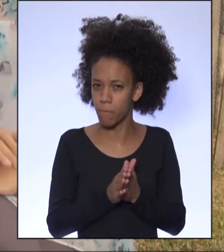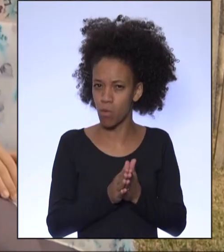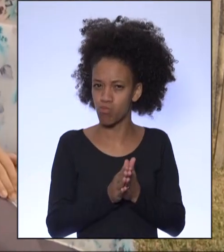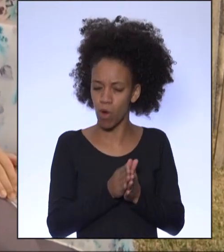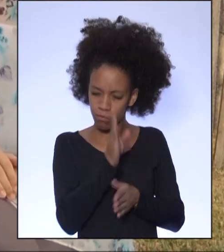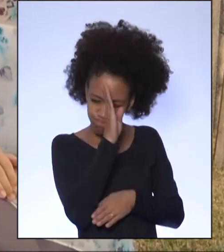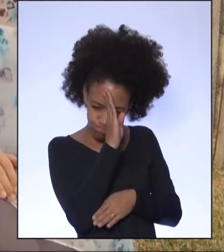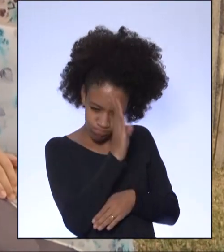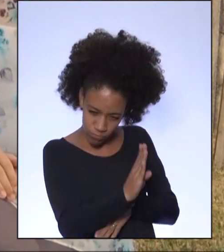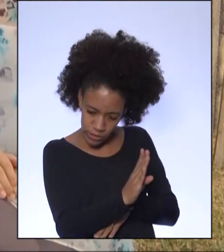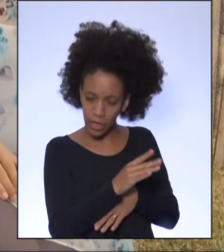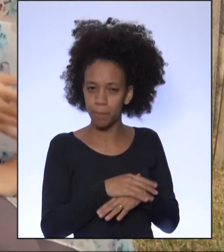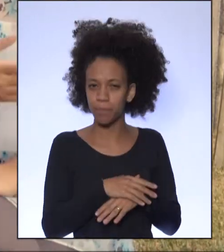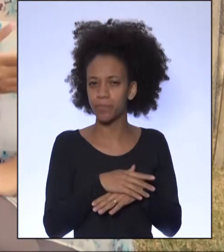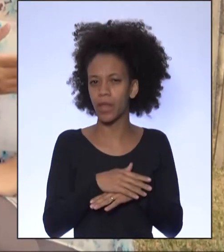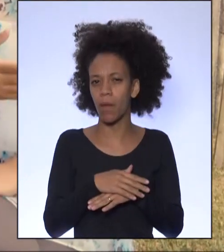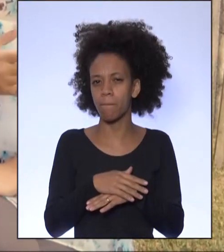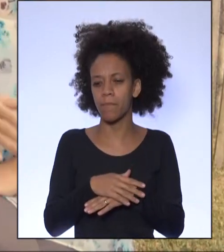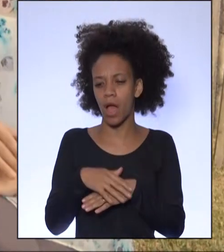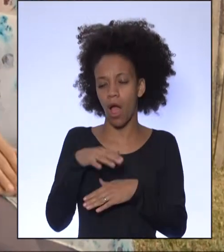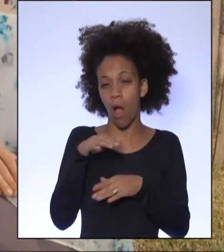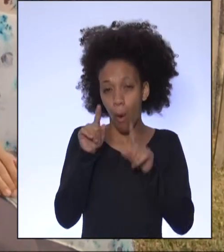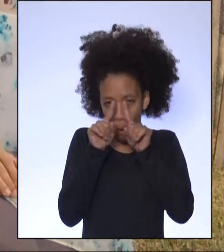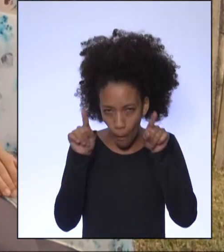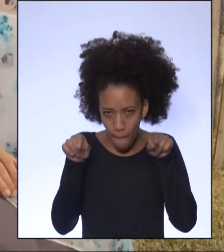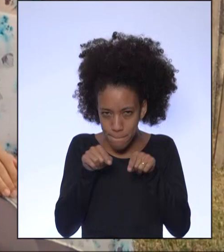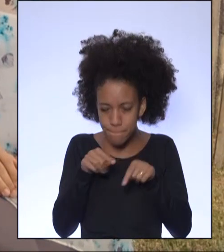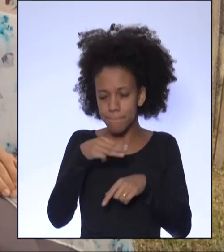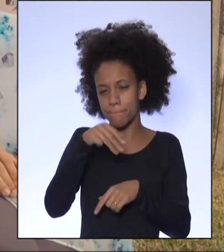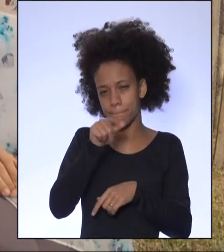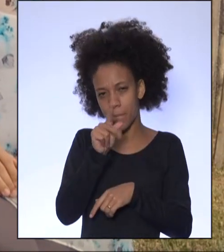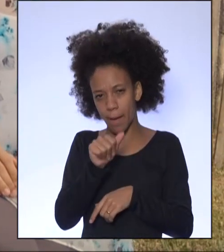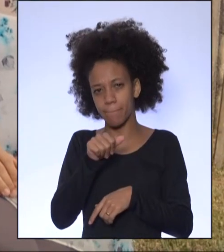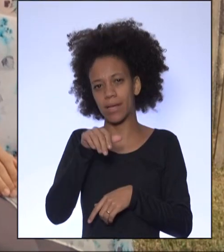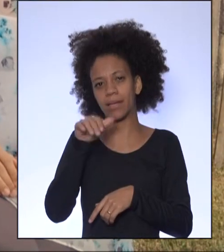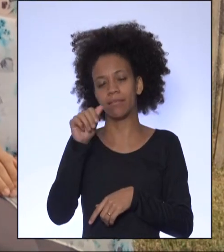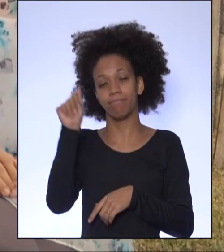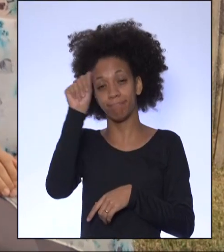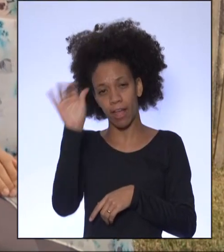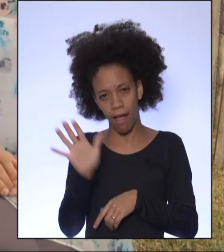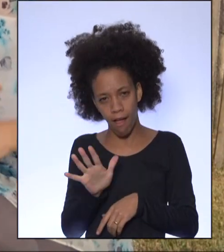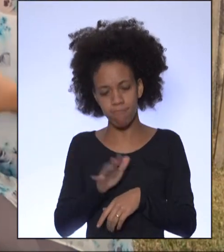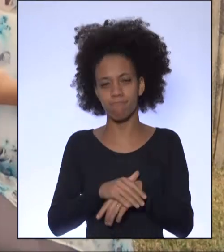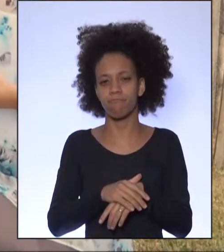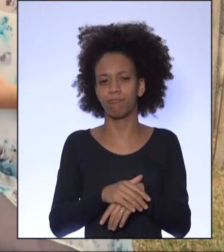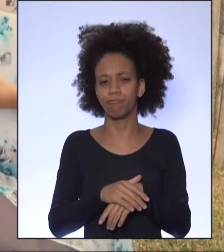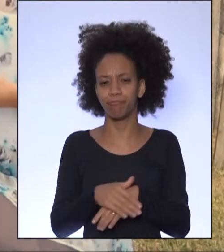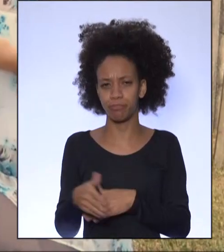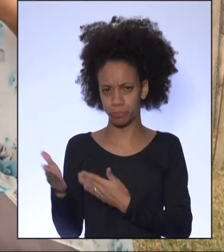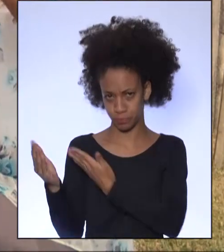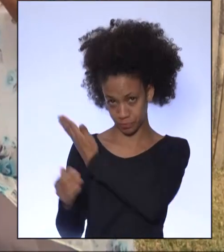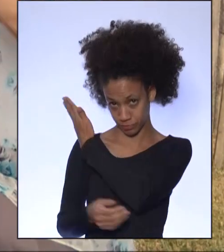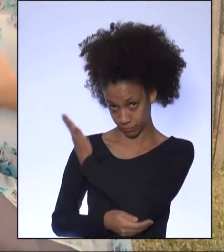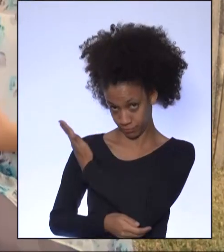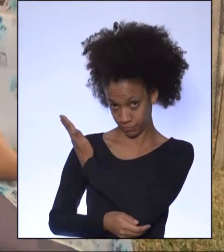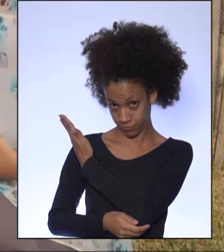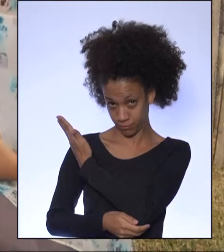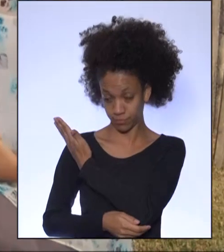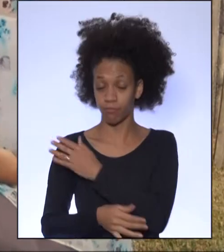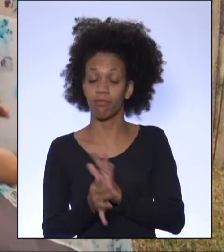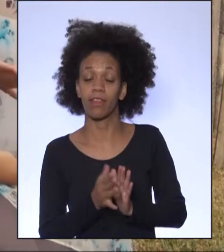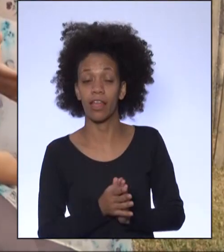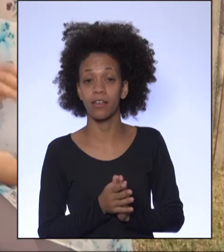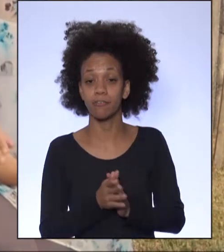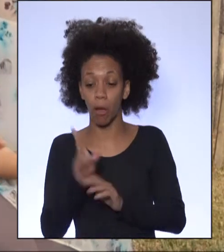recorte do mapa da Ásia, onde eu vejo dois movimentos de imigração externa entre os países Índia e China.